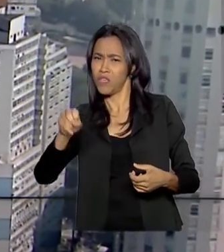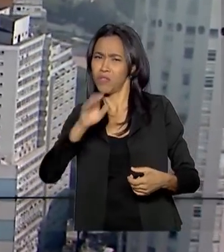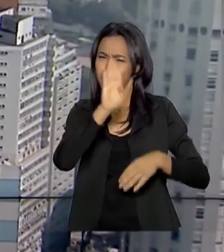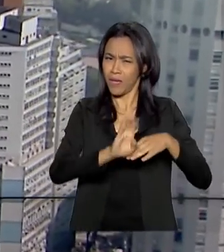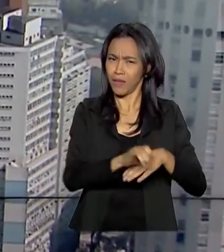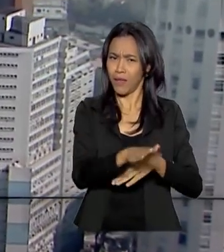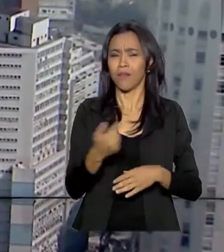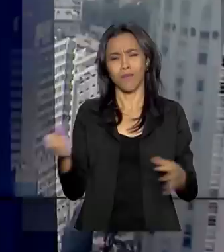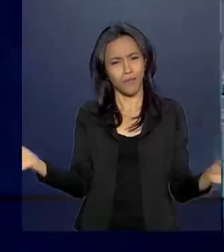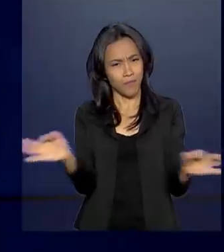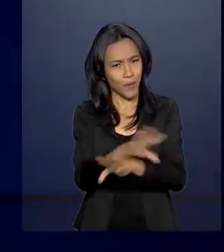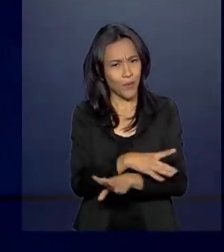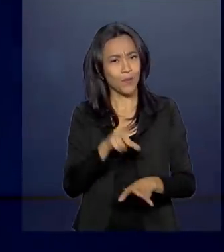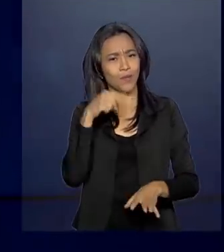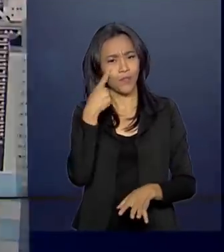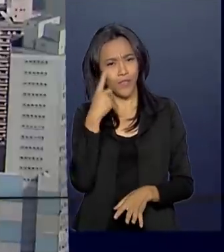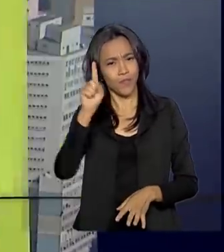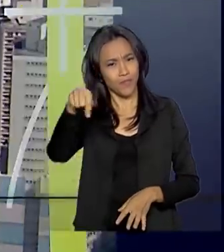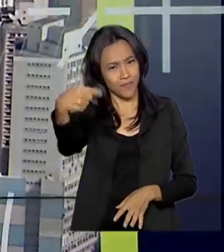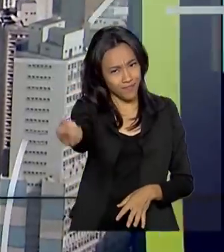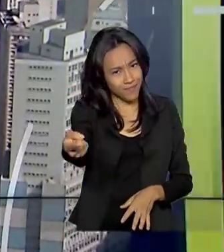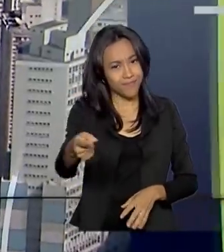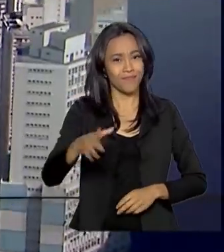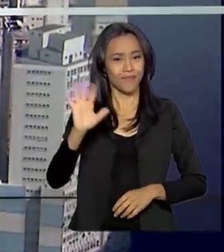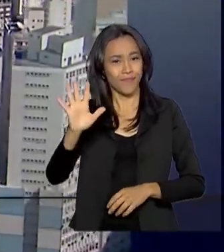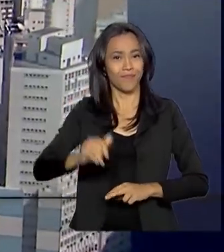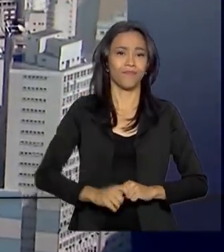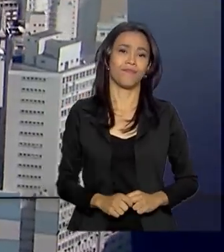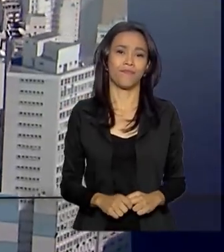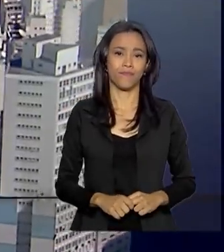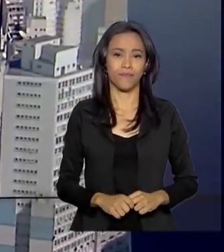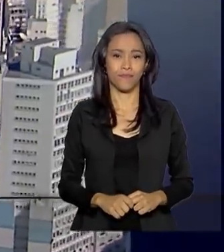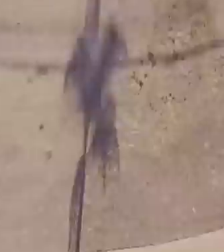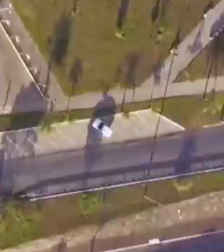governo agora fica por aqui. Nos vemos na próxima edição. Até lá!